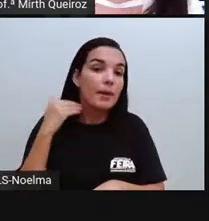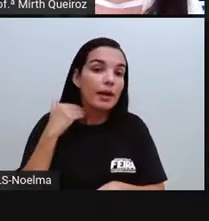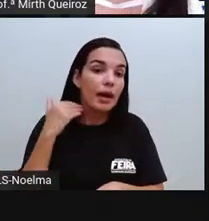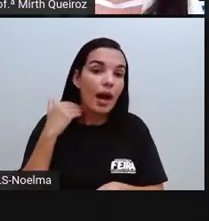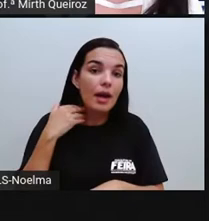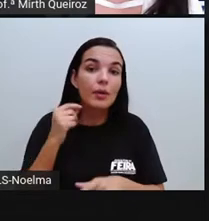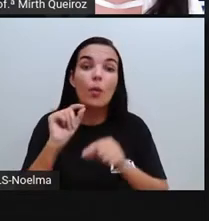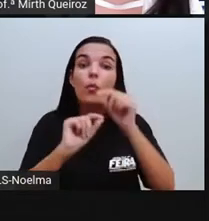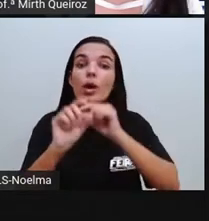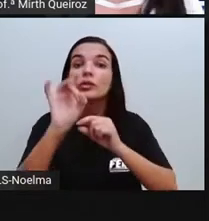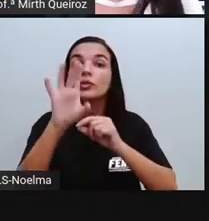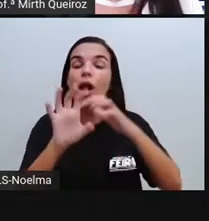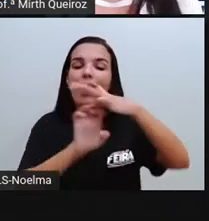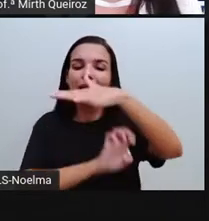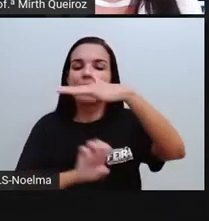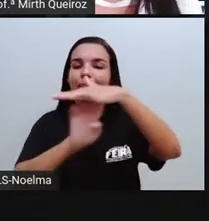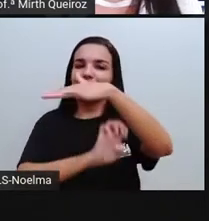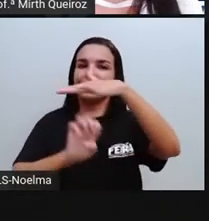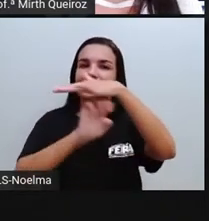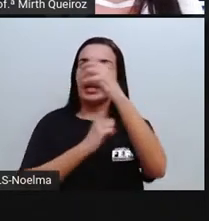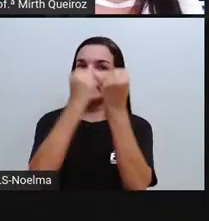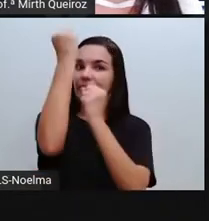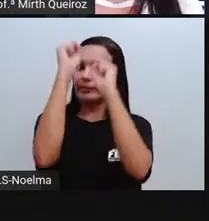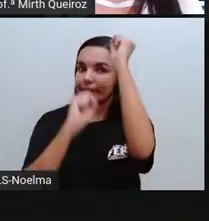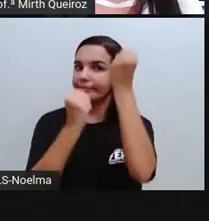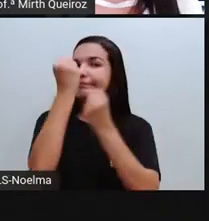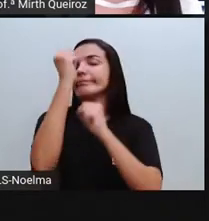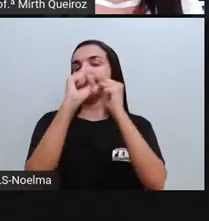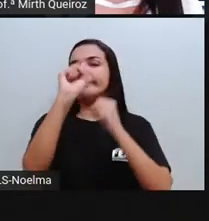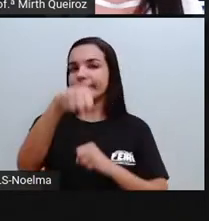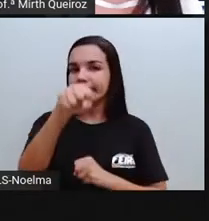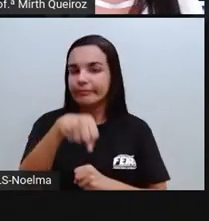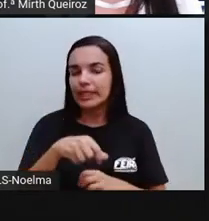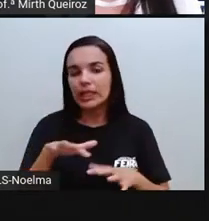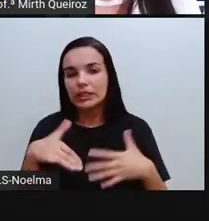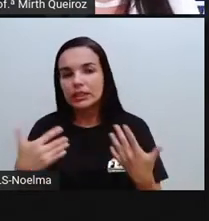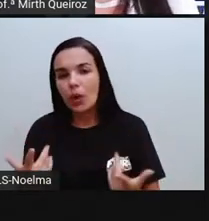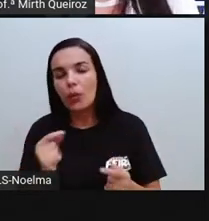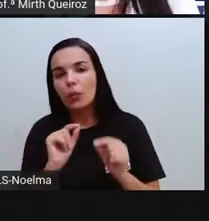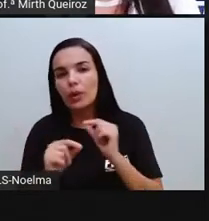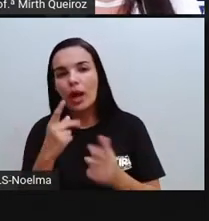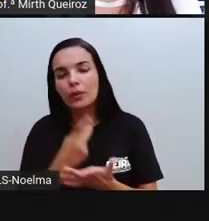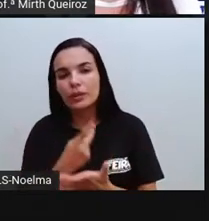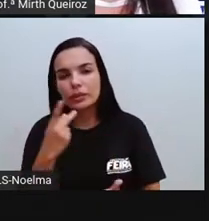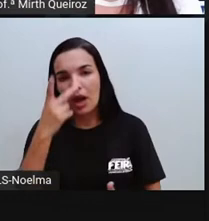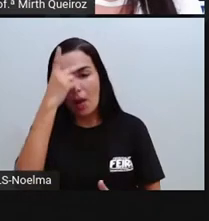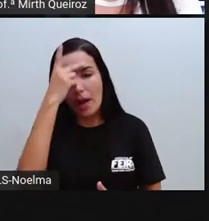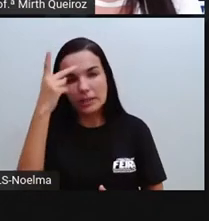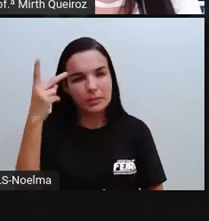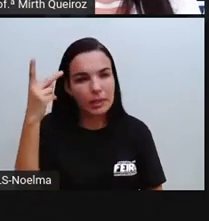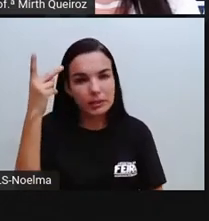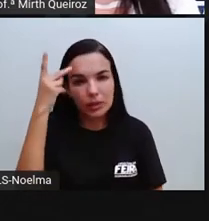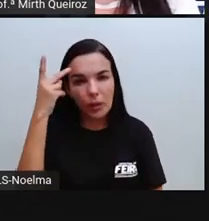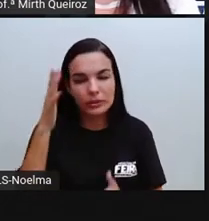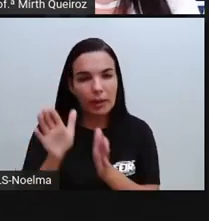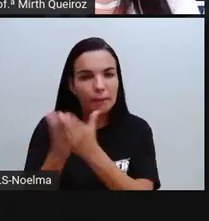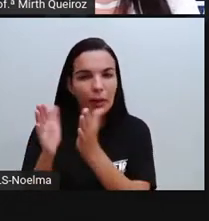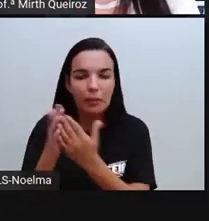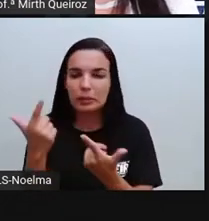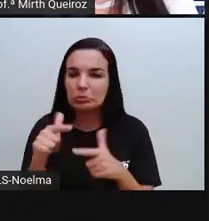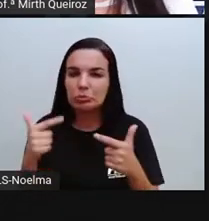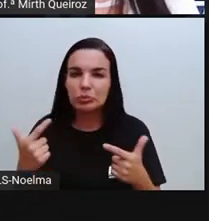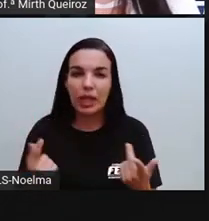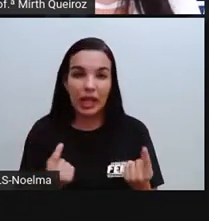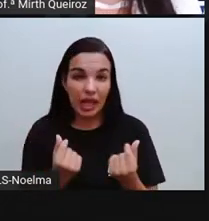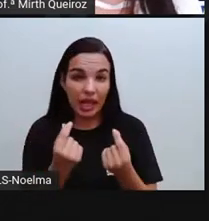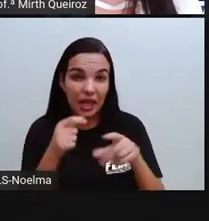agricultores, né? Então, devido a isso, eles ficaram em desvantagem e acabaram tendo prejuízo e com isso